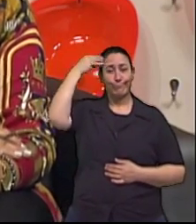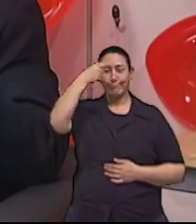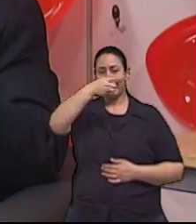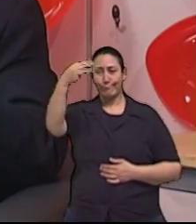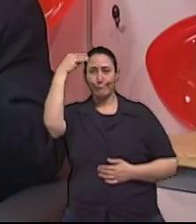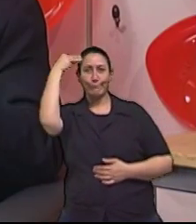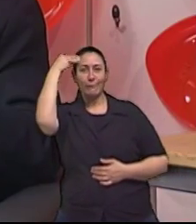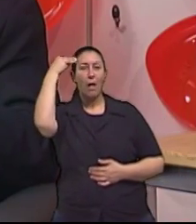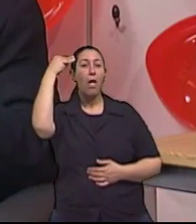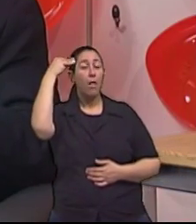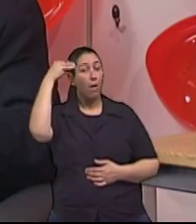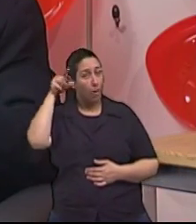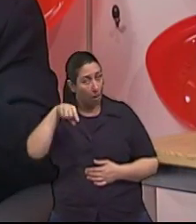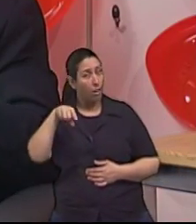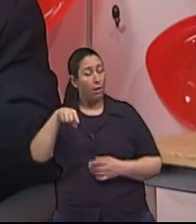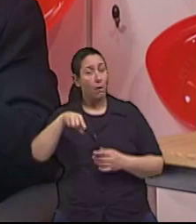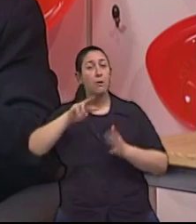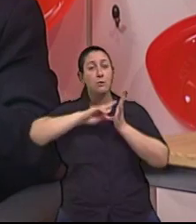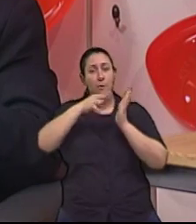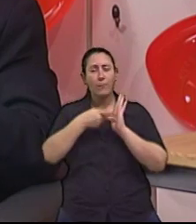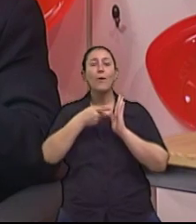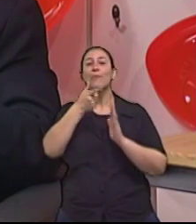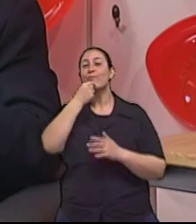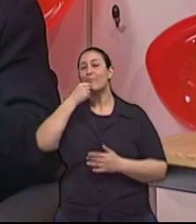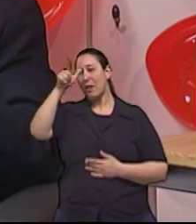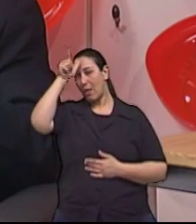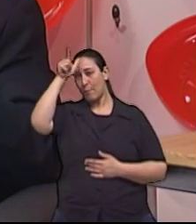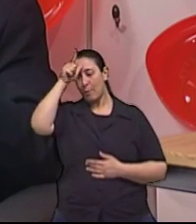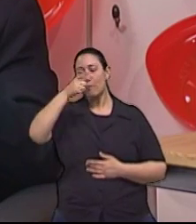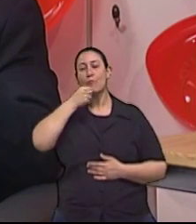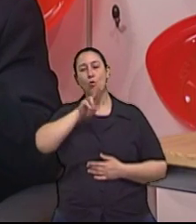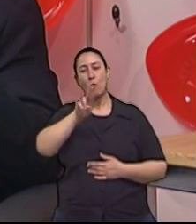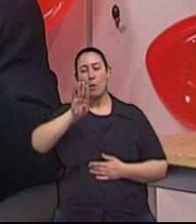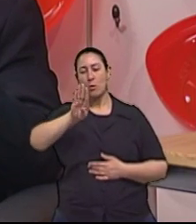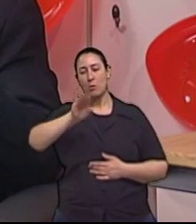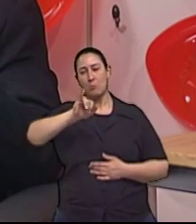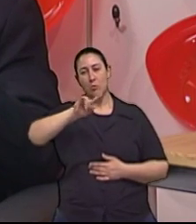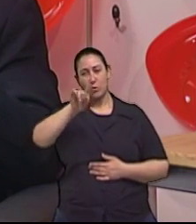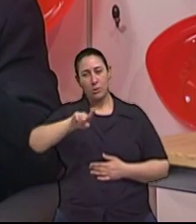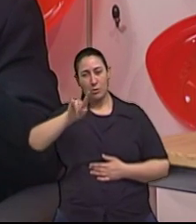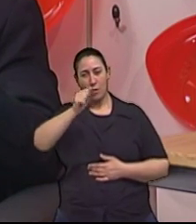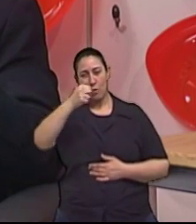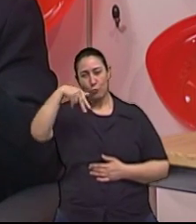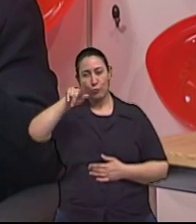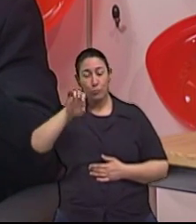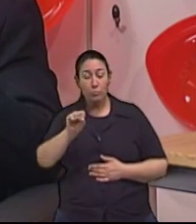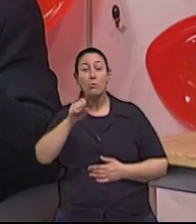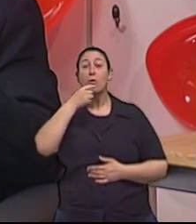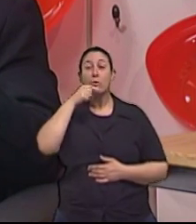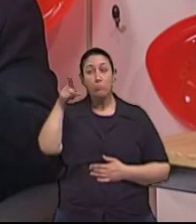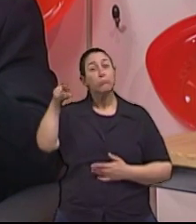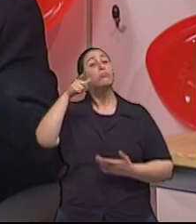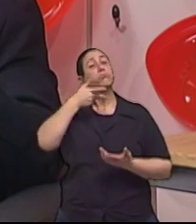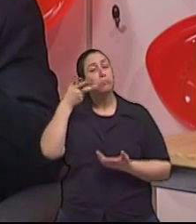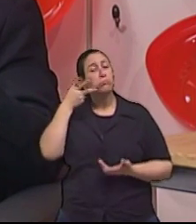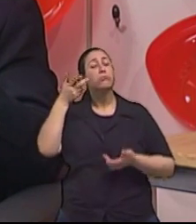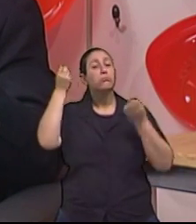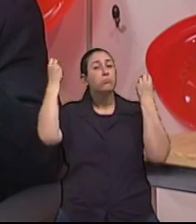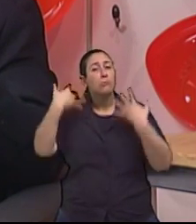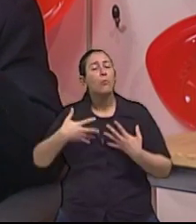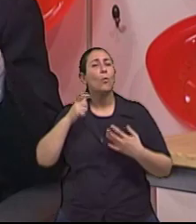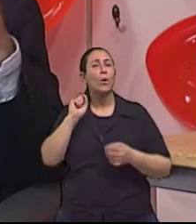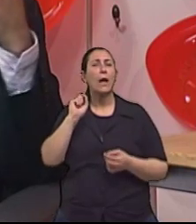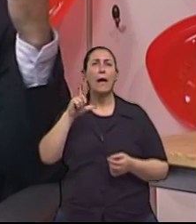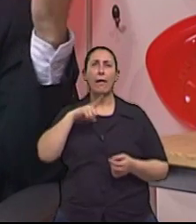Esclerose é exatamente o que o médico alemão Biswanja, né, descreveu como equivalente à atual demência